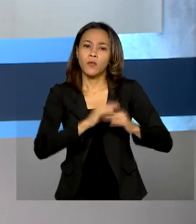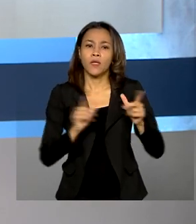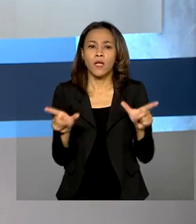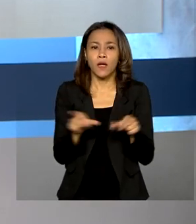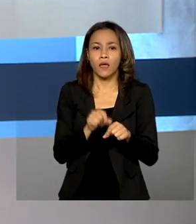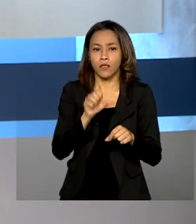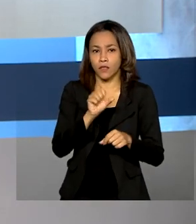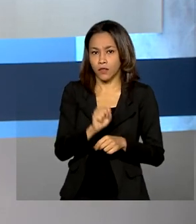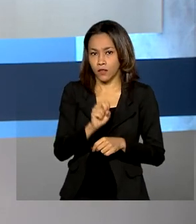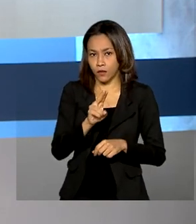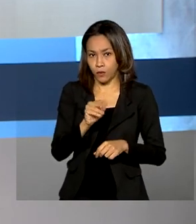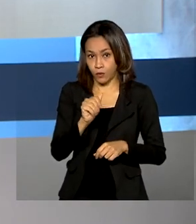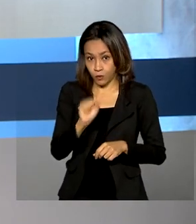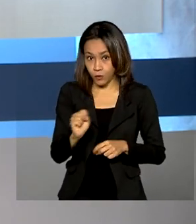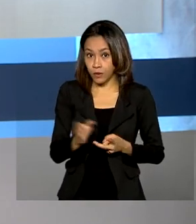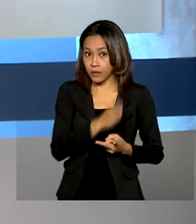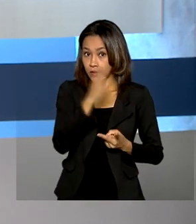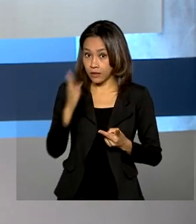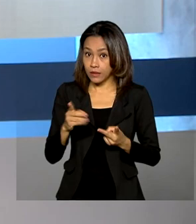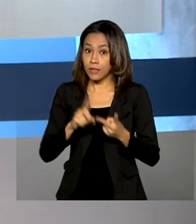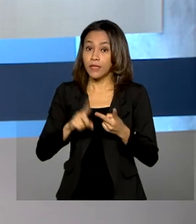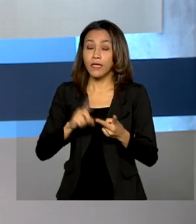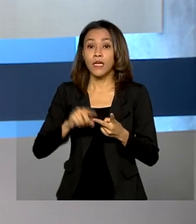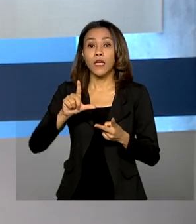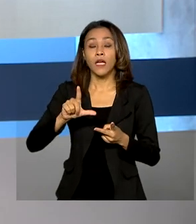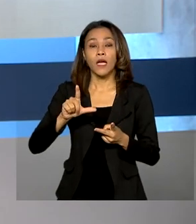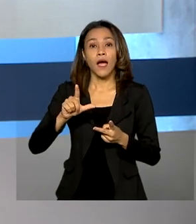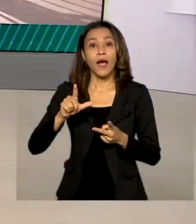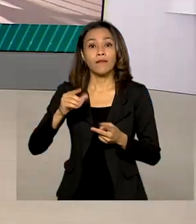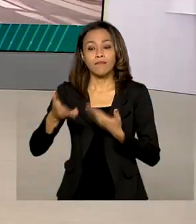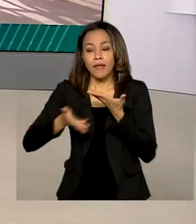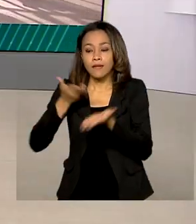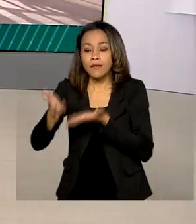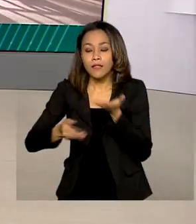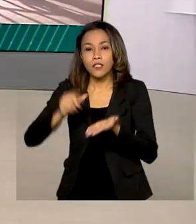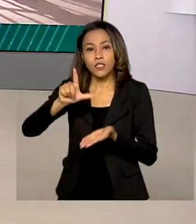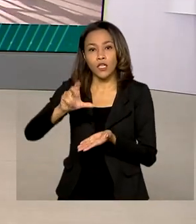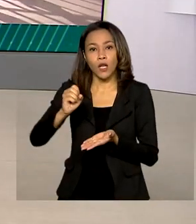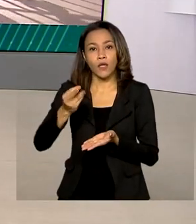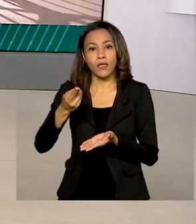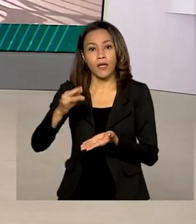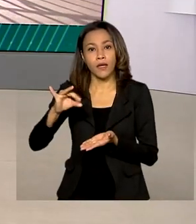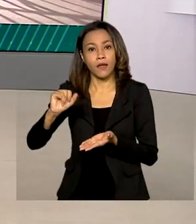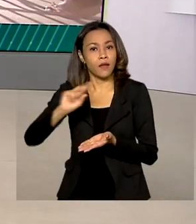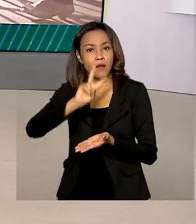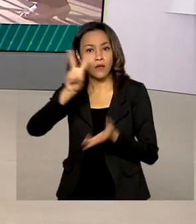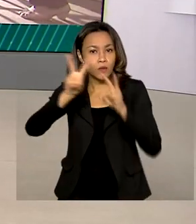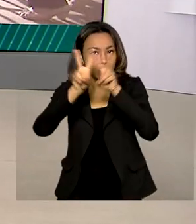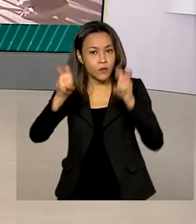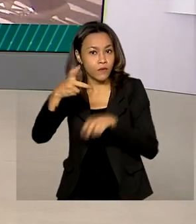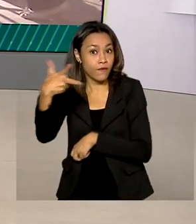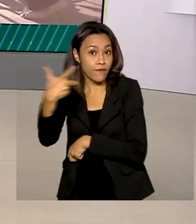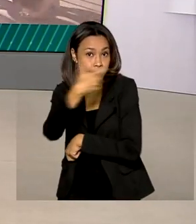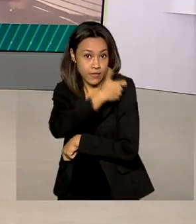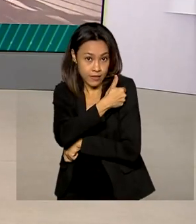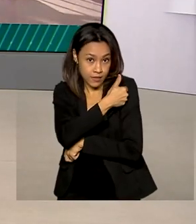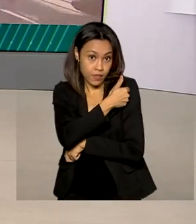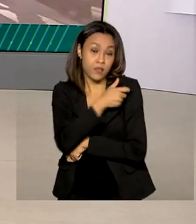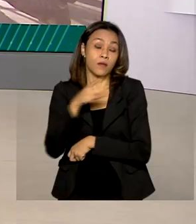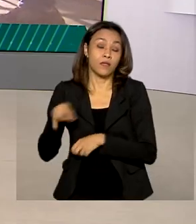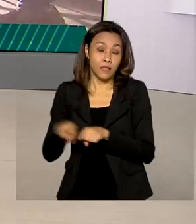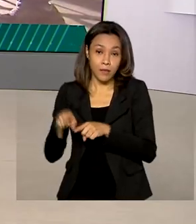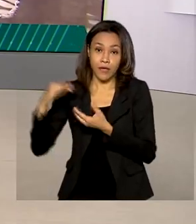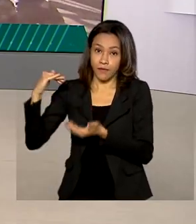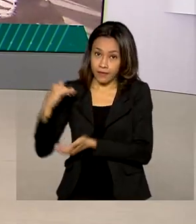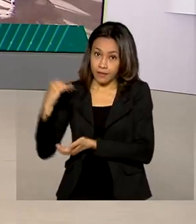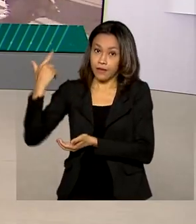atendentes das lotéricas nos grupos prioritários de vacinação. E a Anvisa vai analisar a solicitação para um novo medicamento